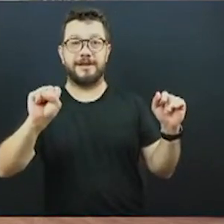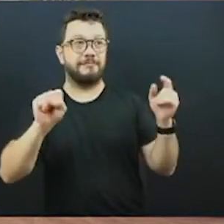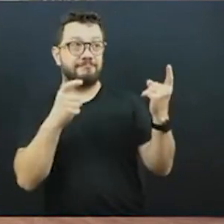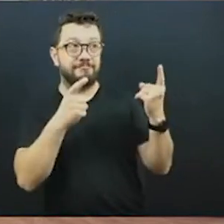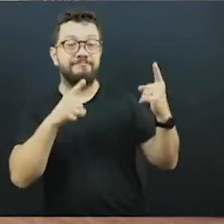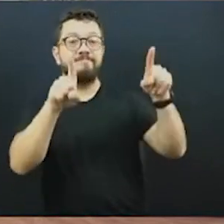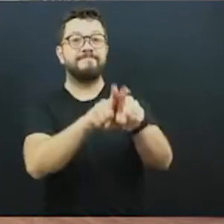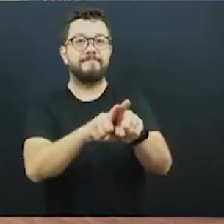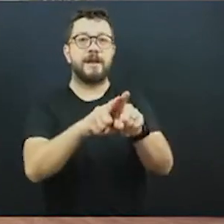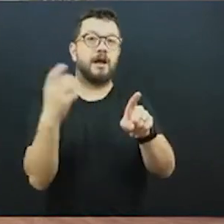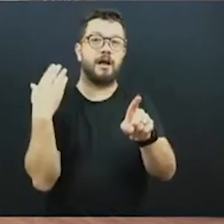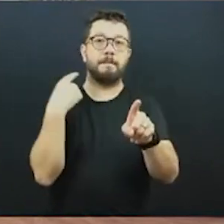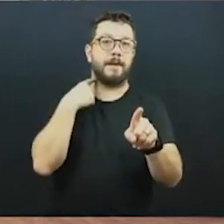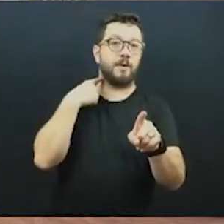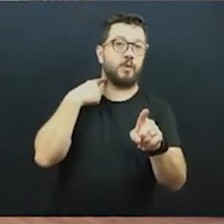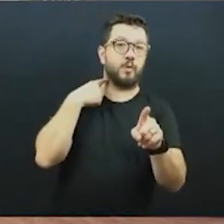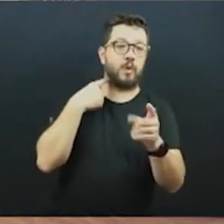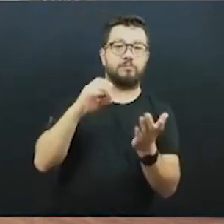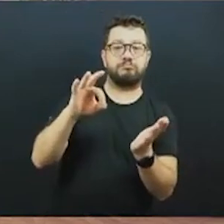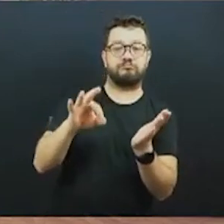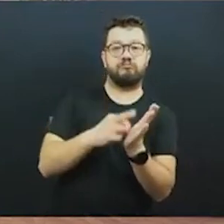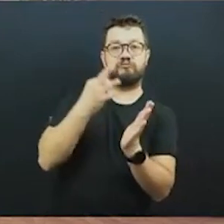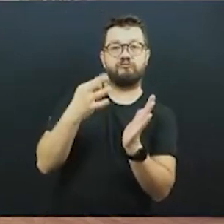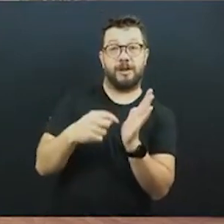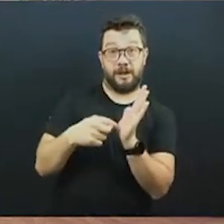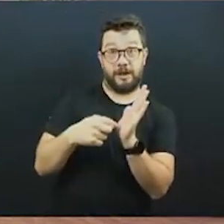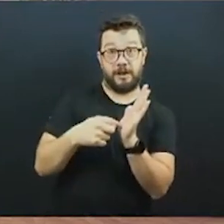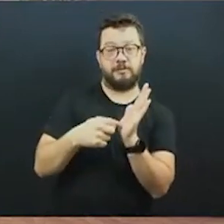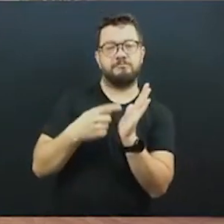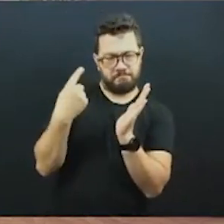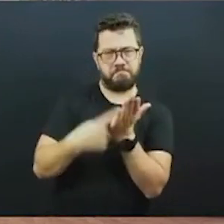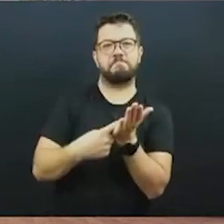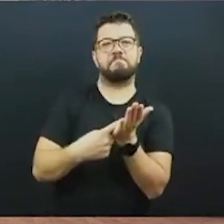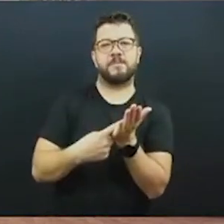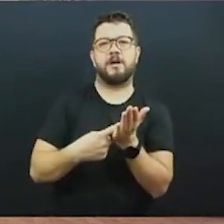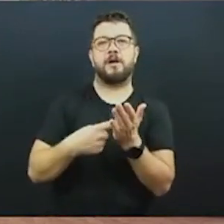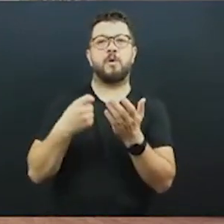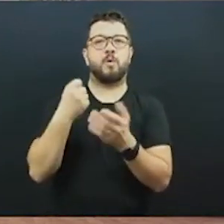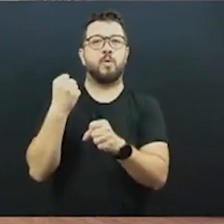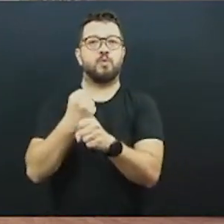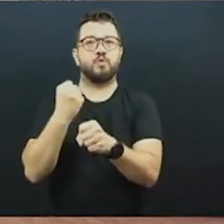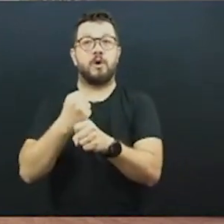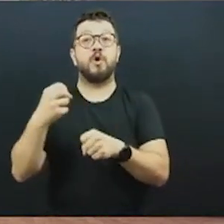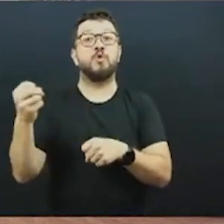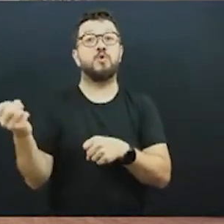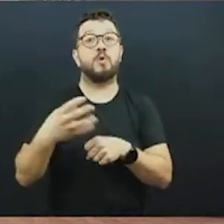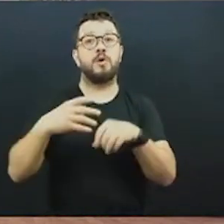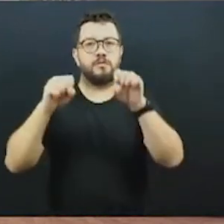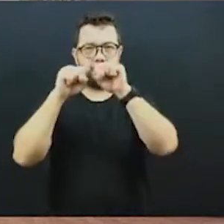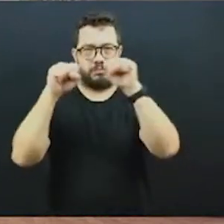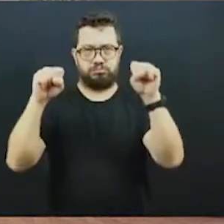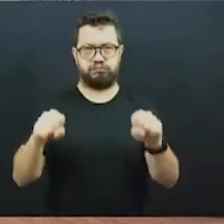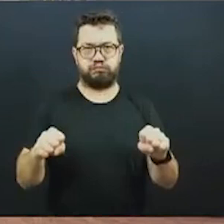um convênio do início para a reestruturação do transporte público coletivo em Curitiba.